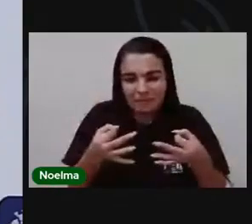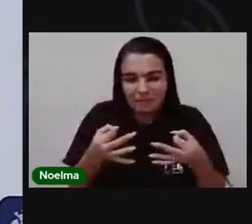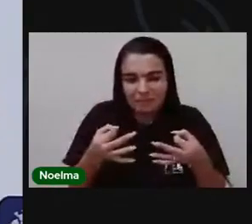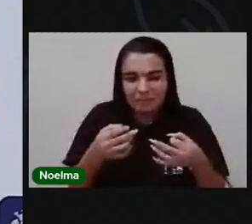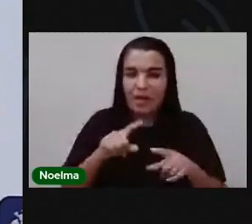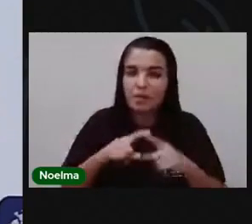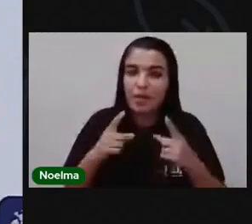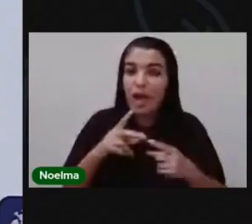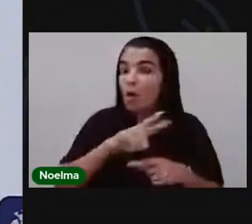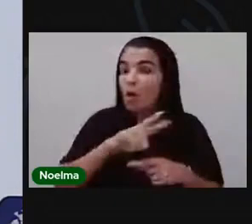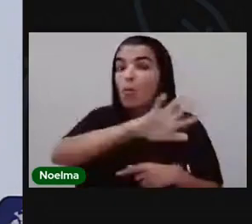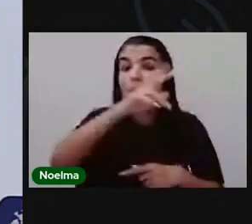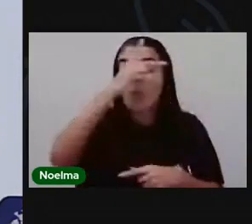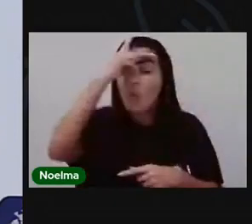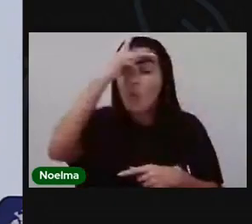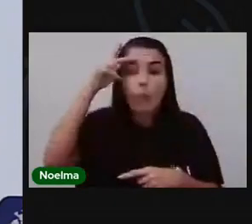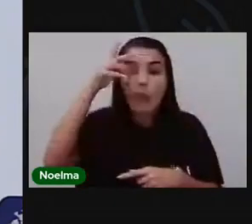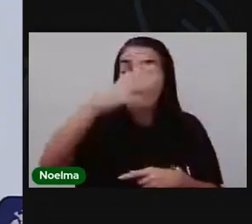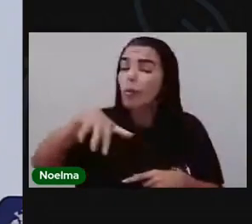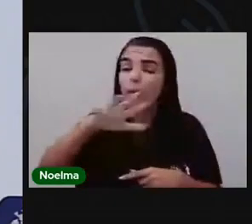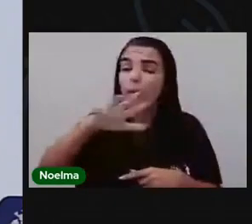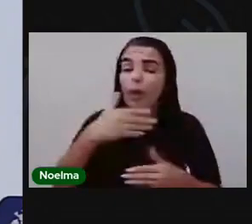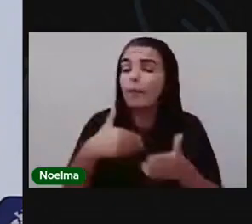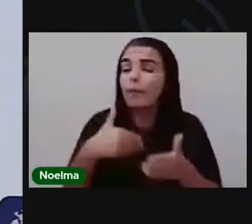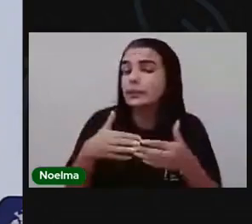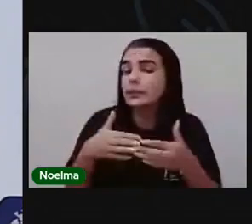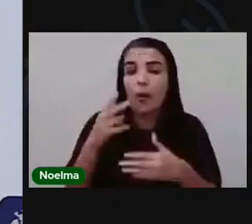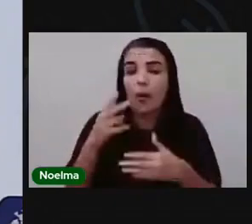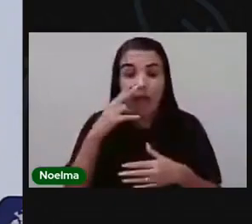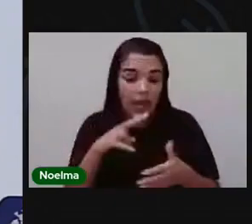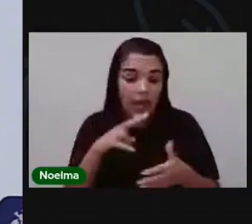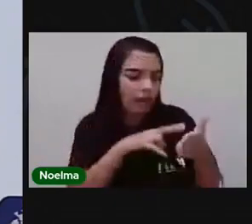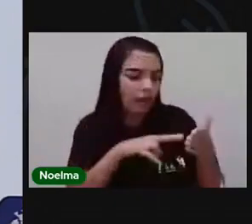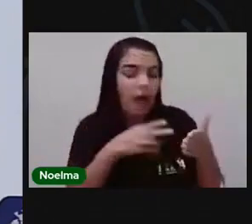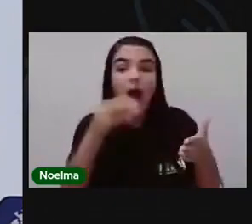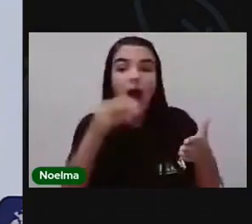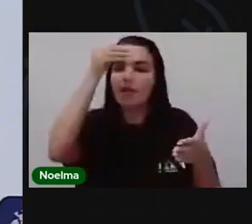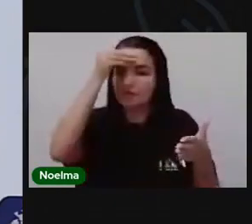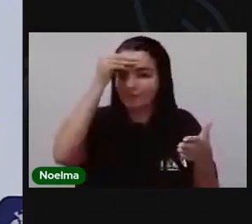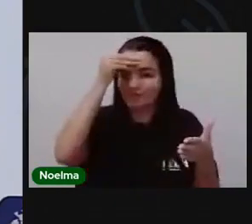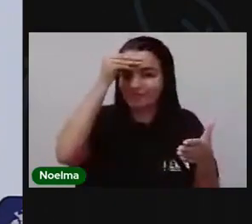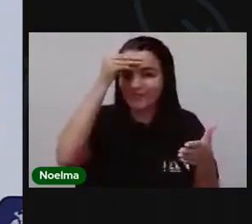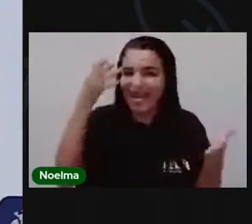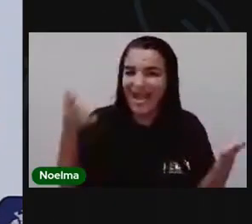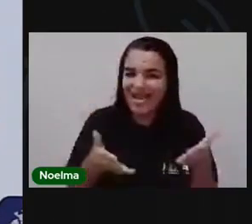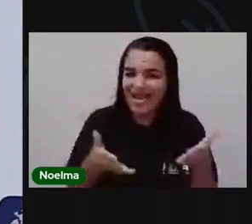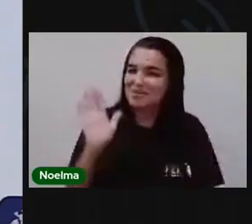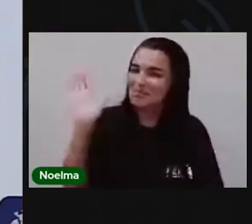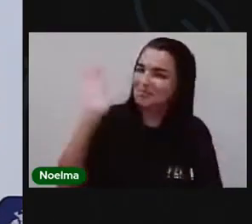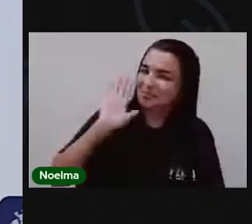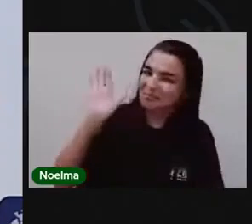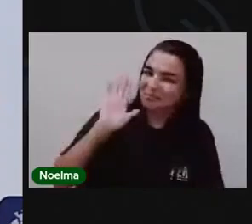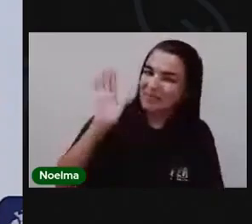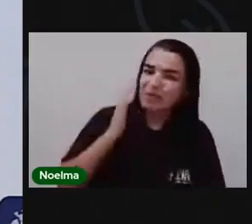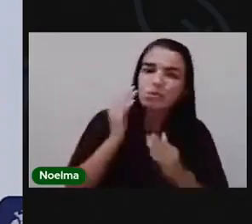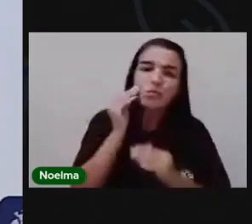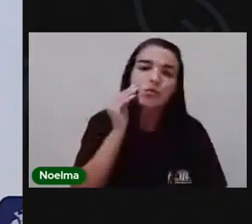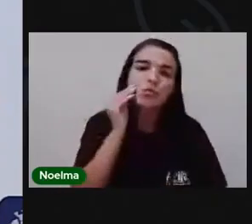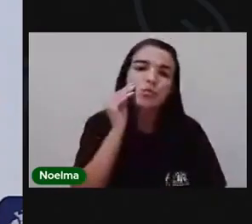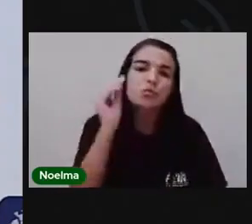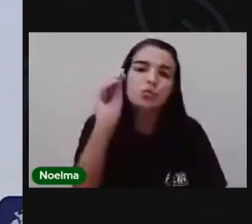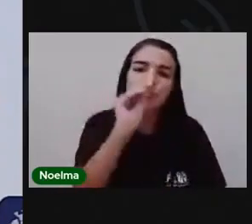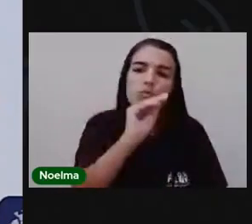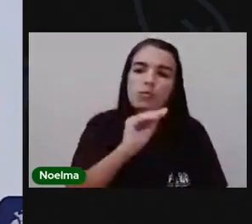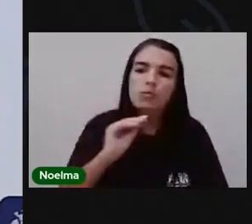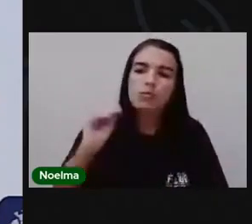qualquer pessoa que pegue o seu caderno para ler o texto consiga compreender. Eu vou ficando por aqui. Um beijo